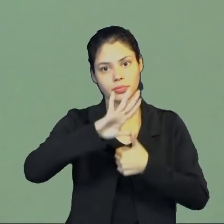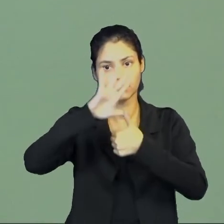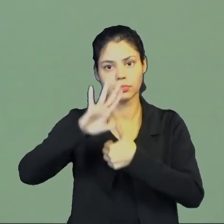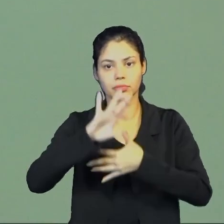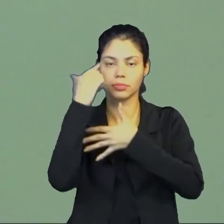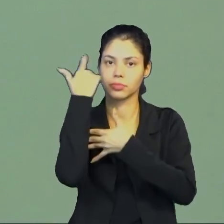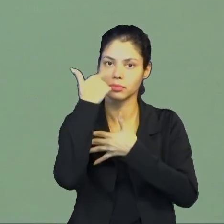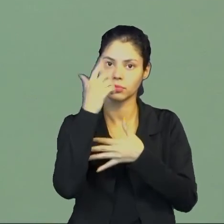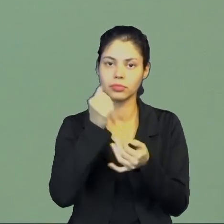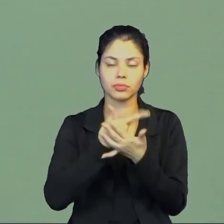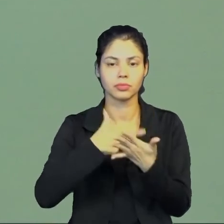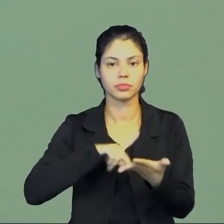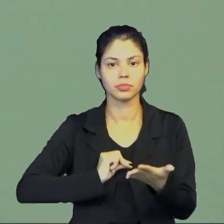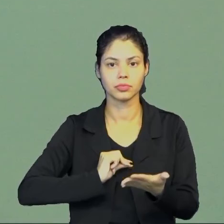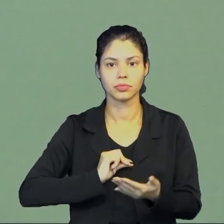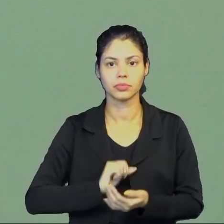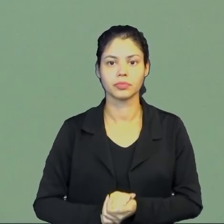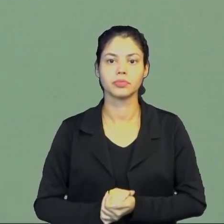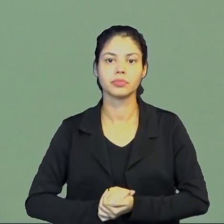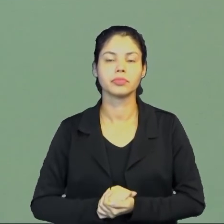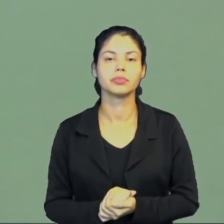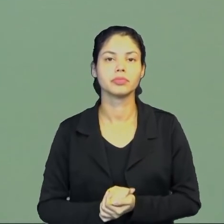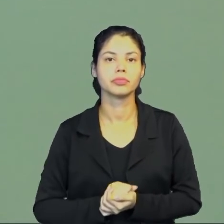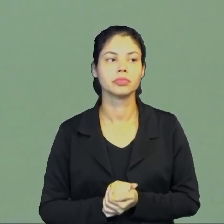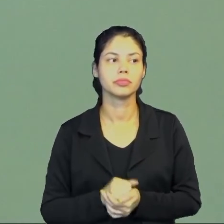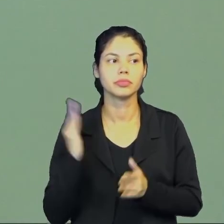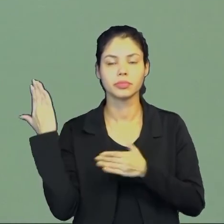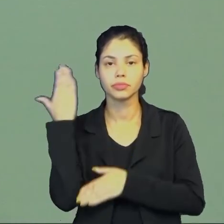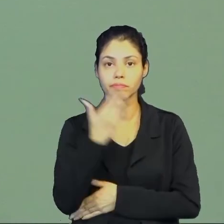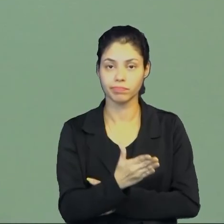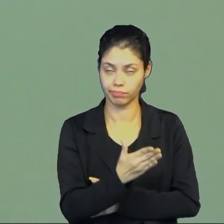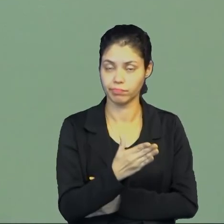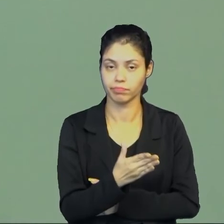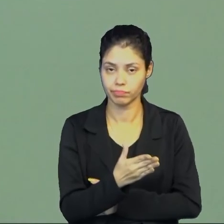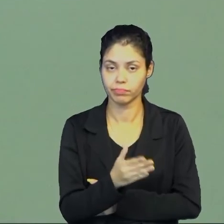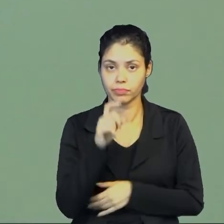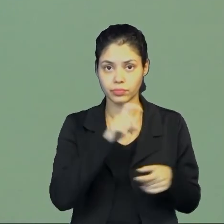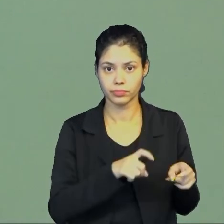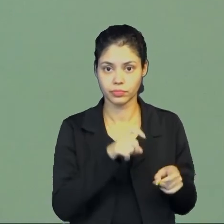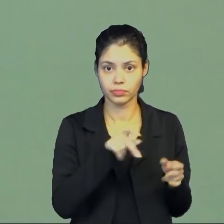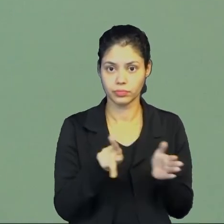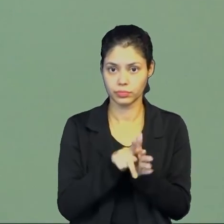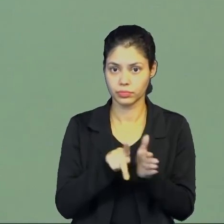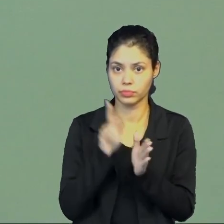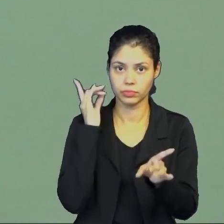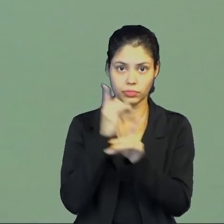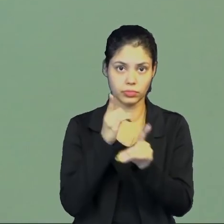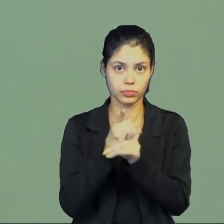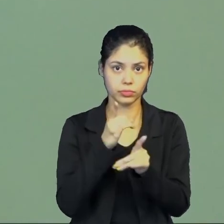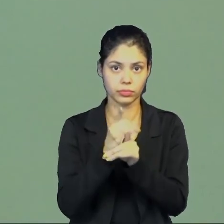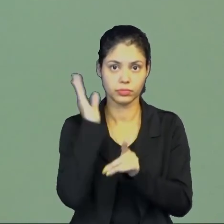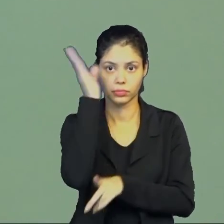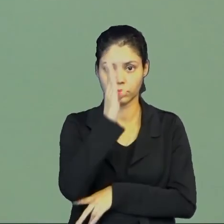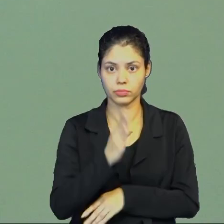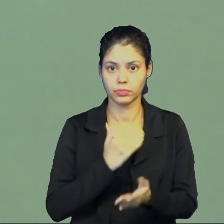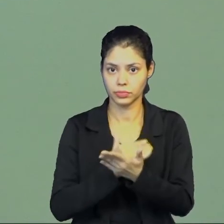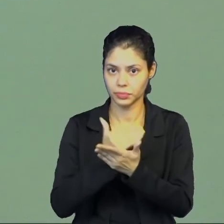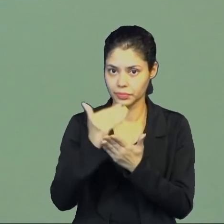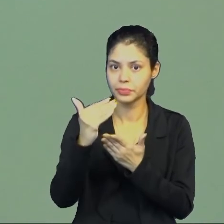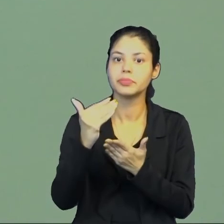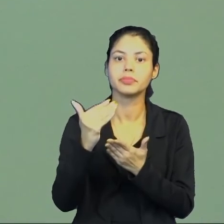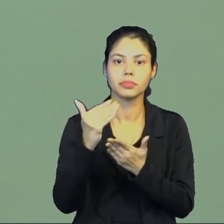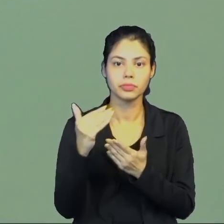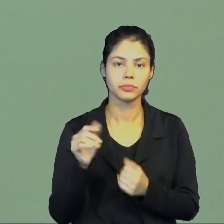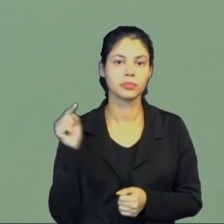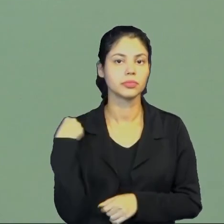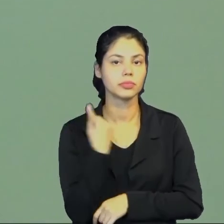espanhola e portuguesa, né, nos afeta diretamente, né, a colonização, descobrimento do Brasil, né, dá início à